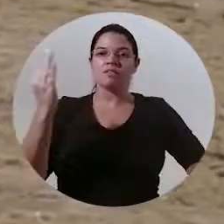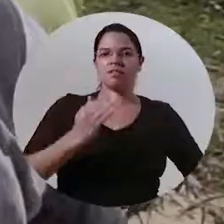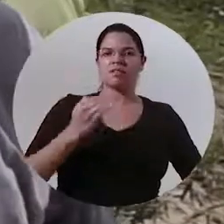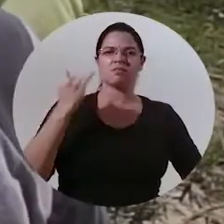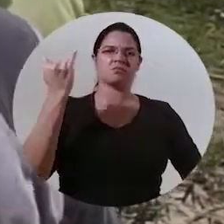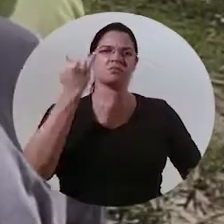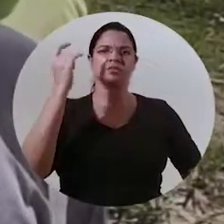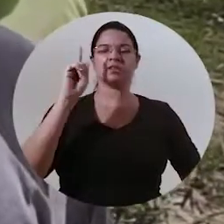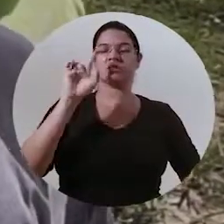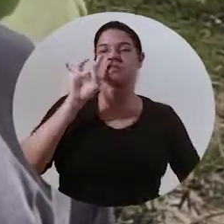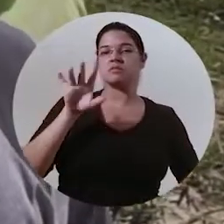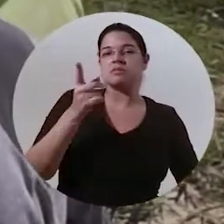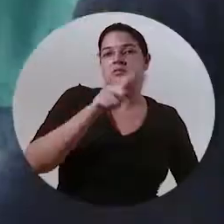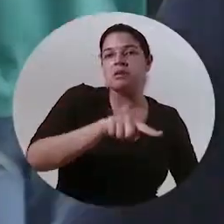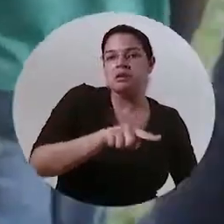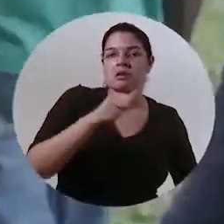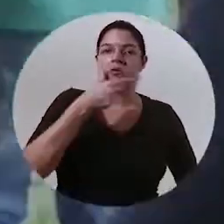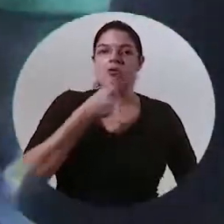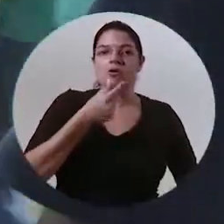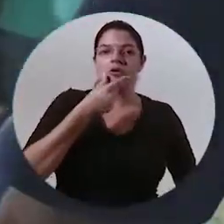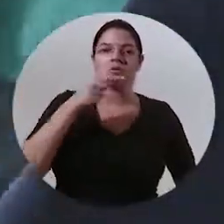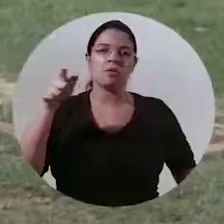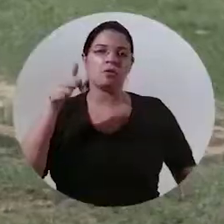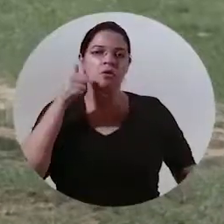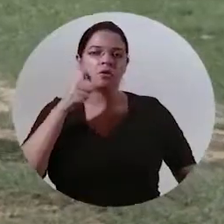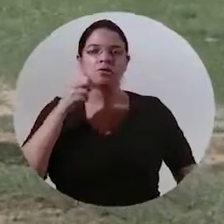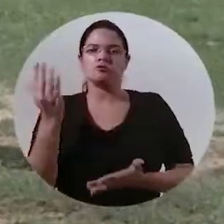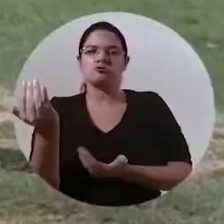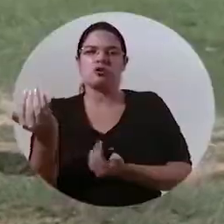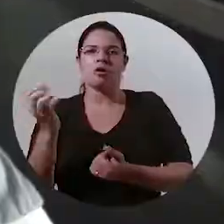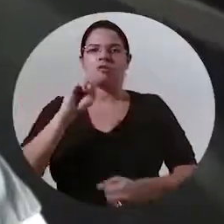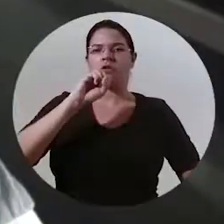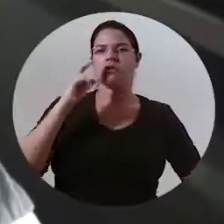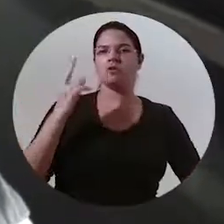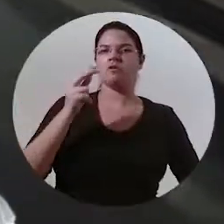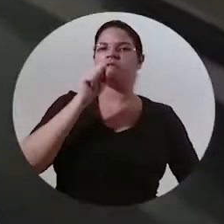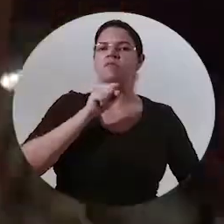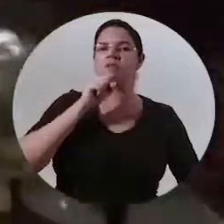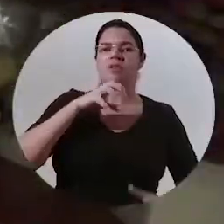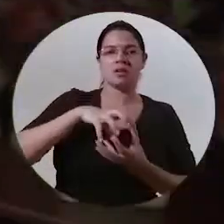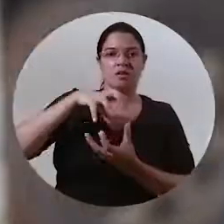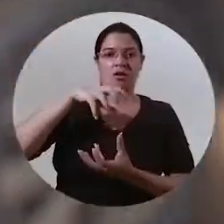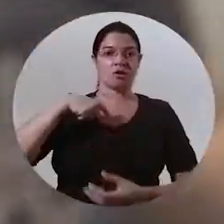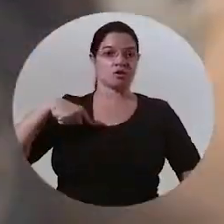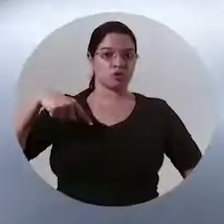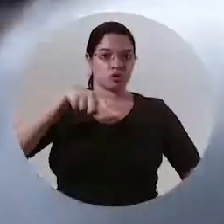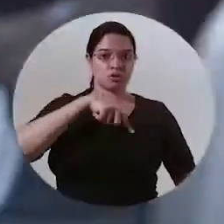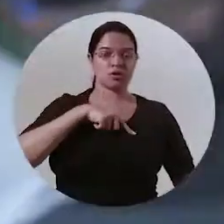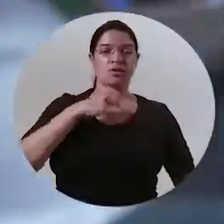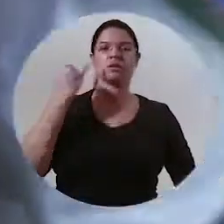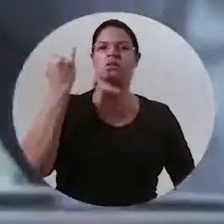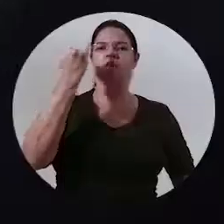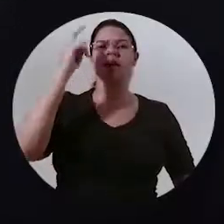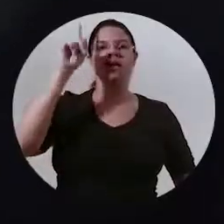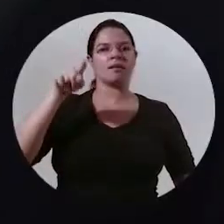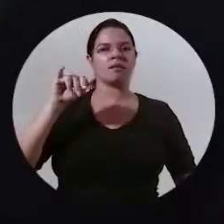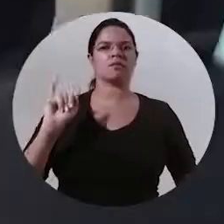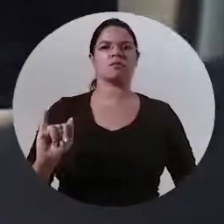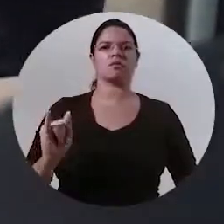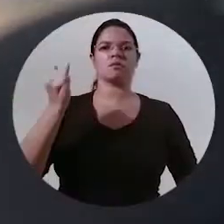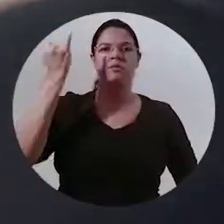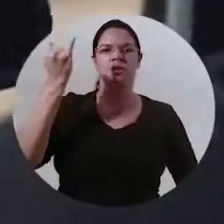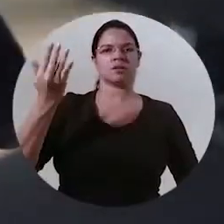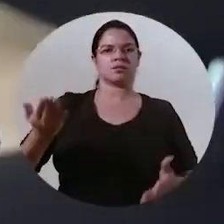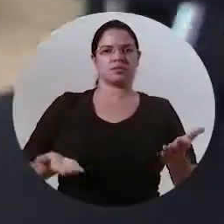esperada chega não importa se é ele se é ela novo ou velho para nós o que importa